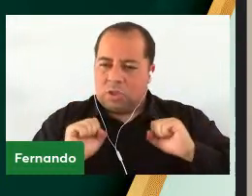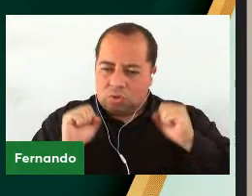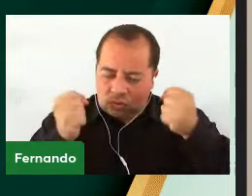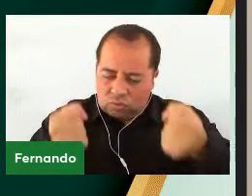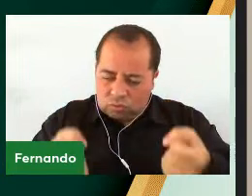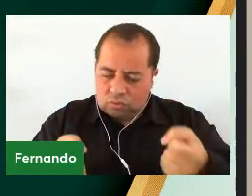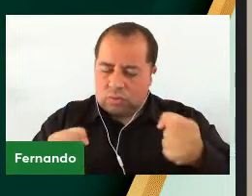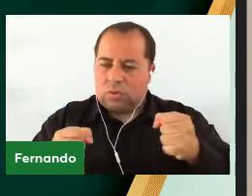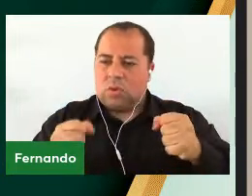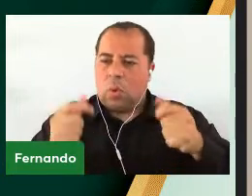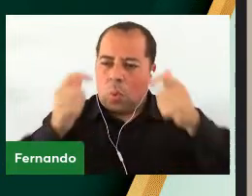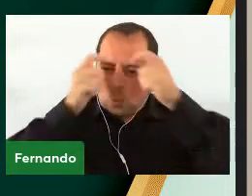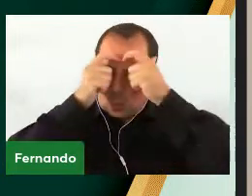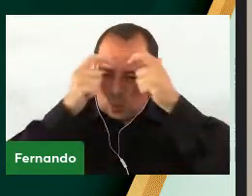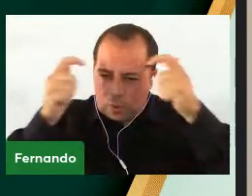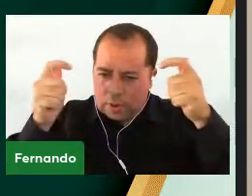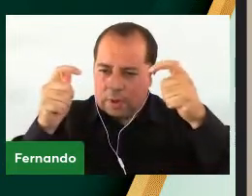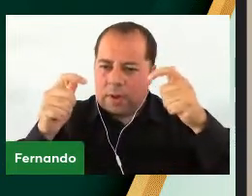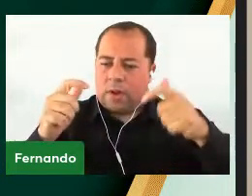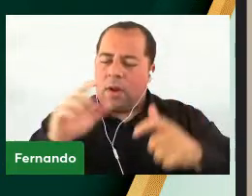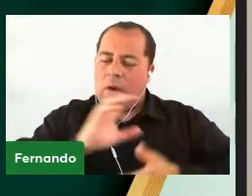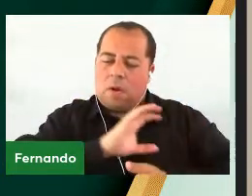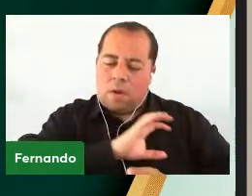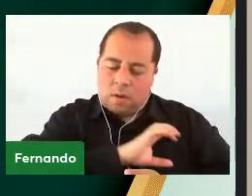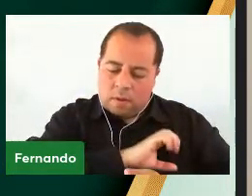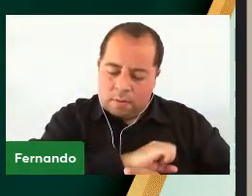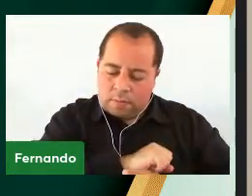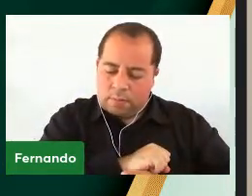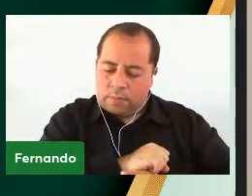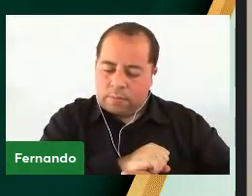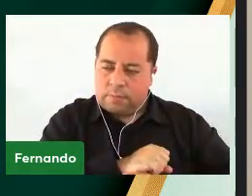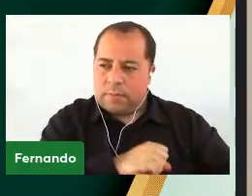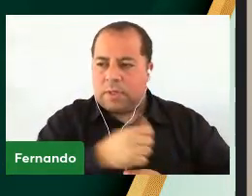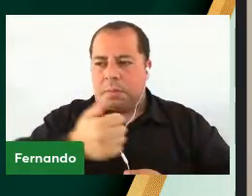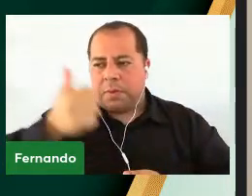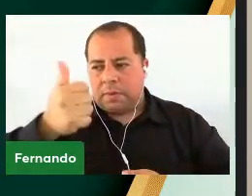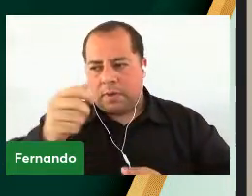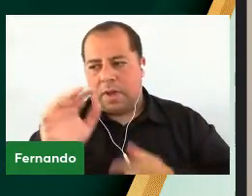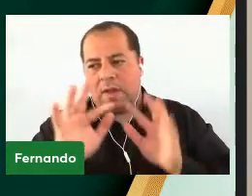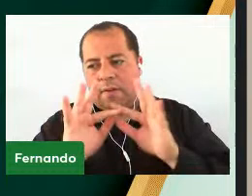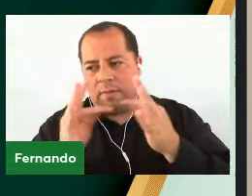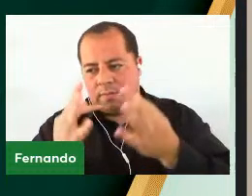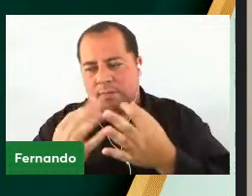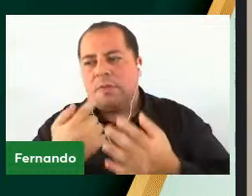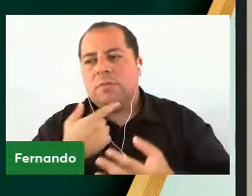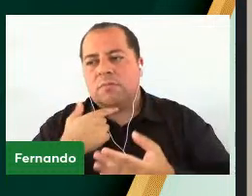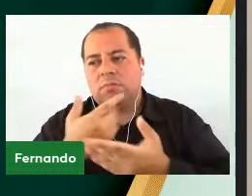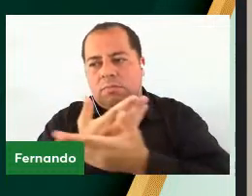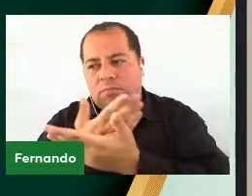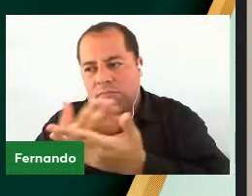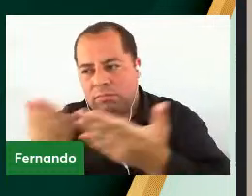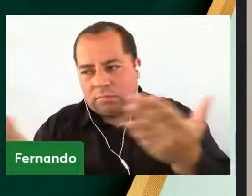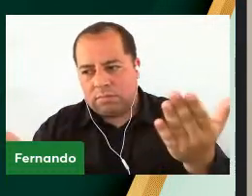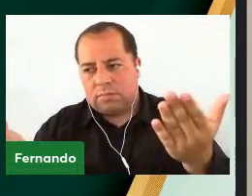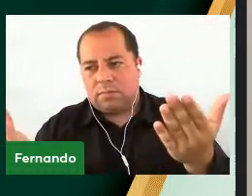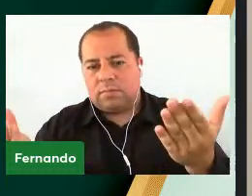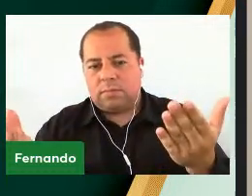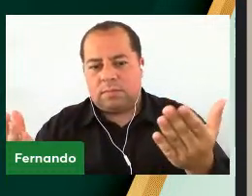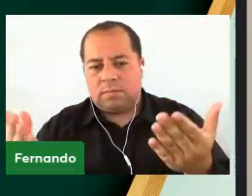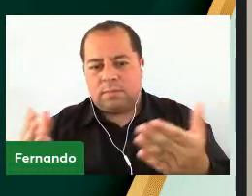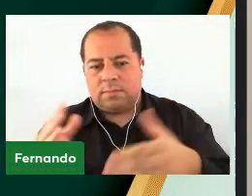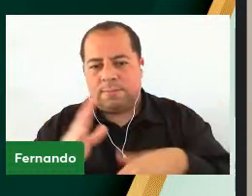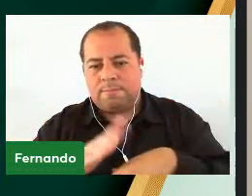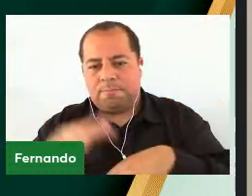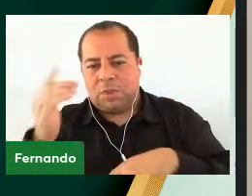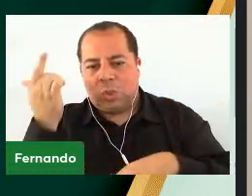Mas Celebrem o amor E sobretudo E a família Desejo a vocês O mais puro